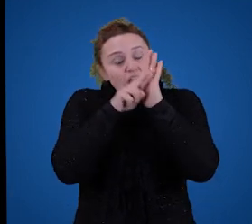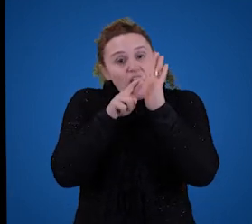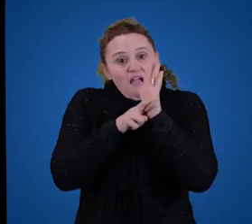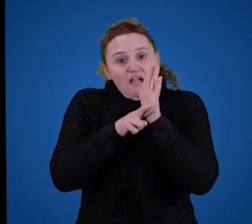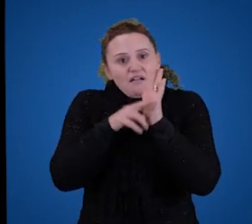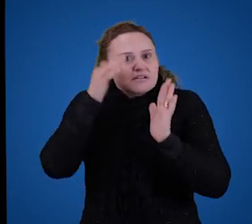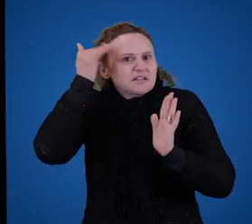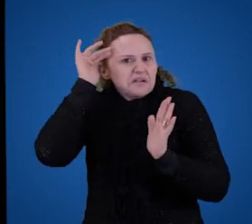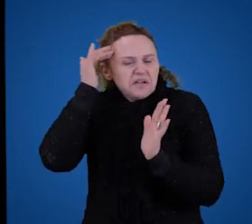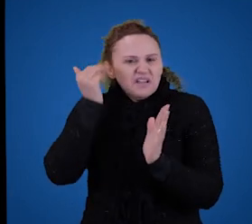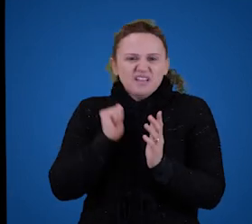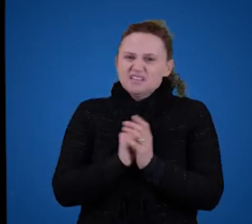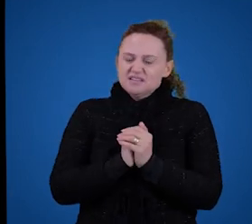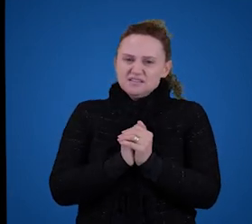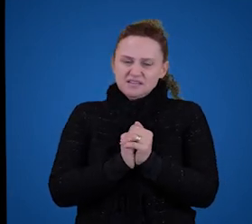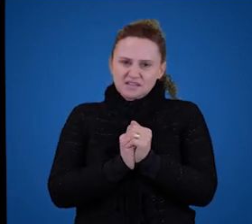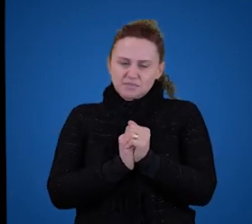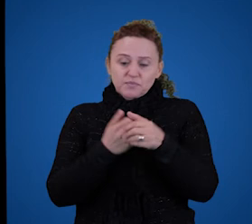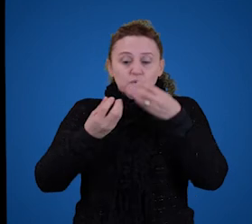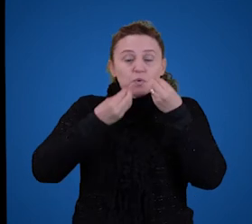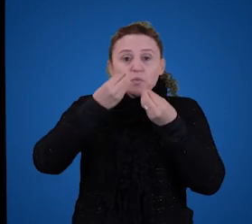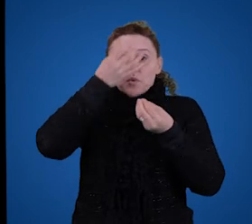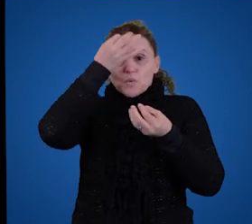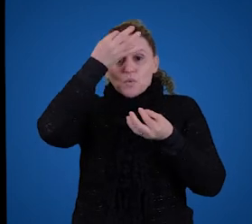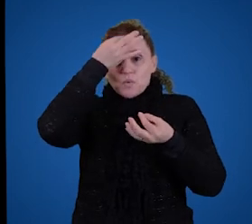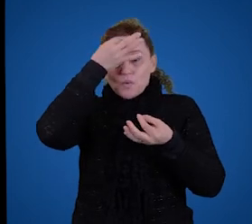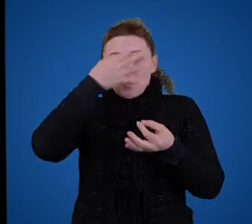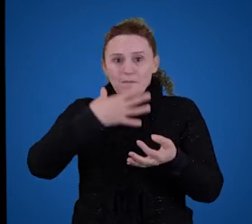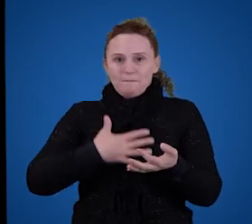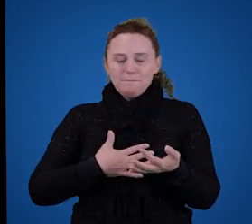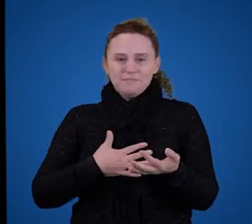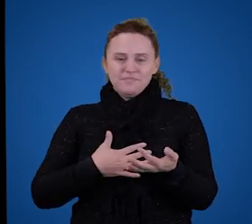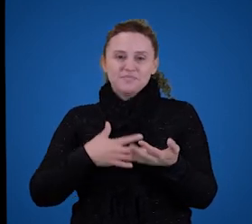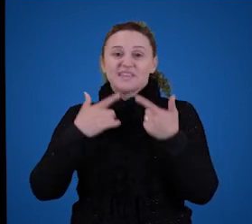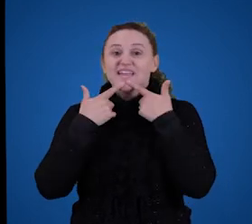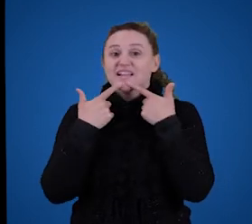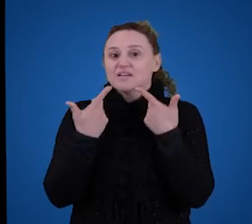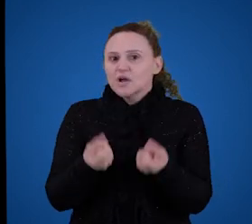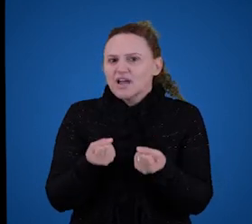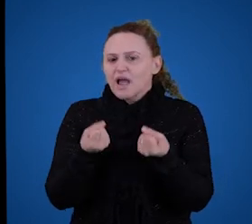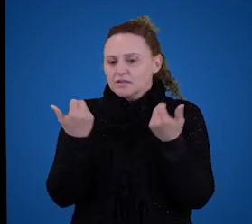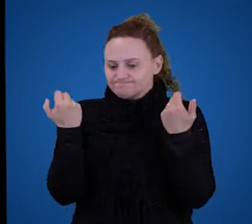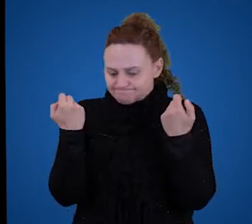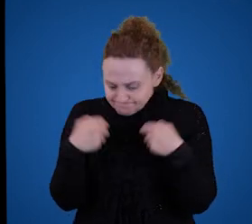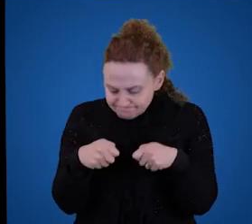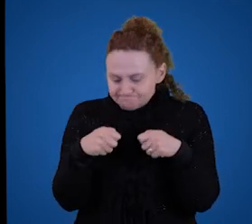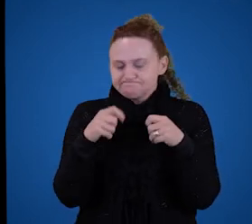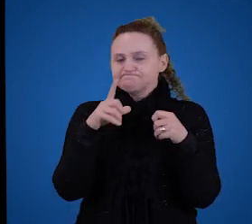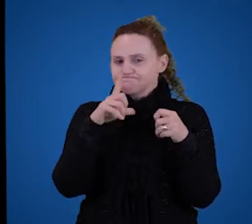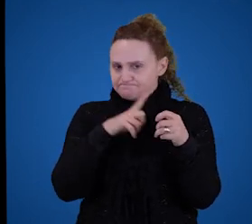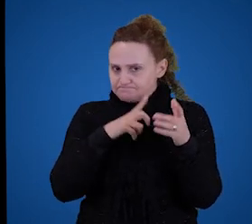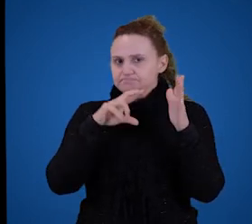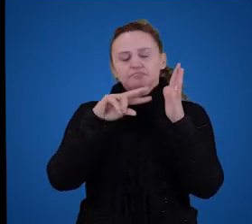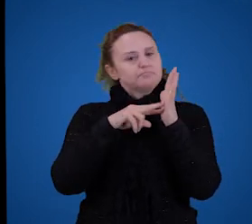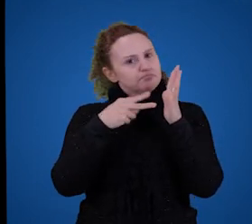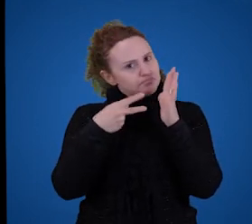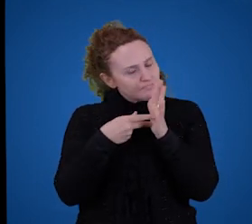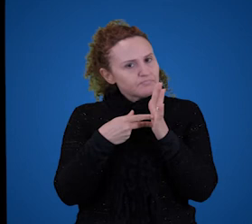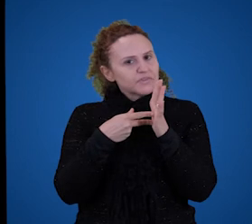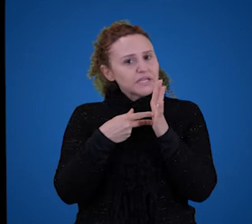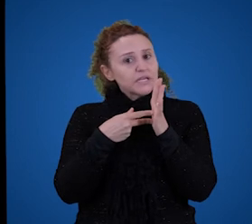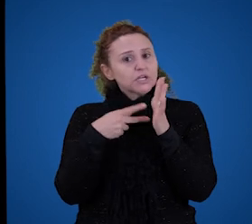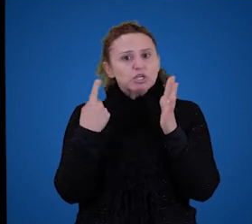compreendemos, né? Uma linguagem. Quer dizer, a linguagem tem que ter significado e a gente vai compreender esse